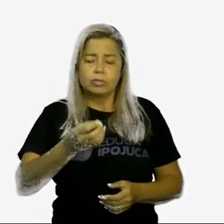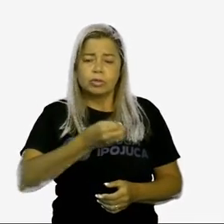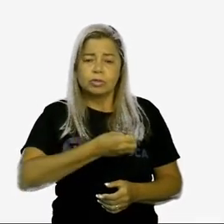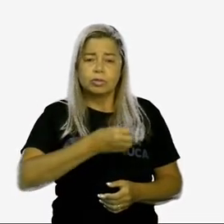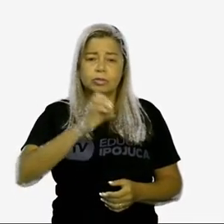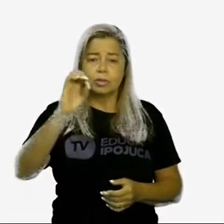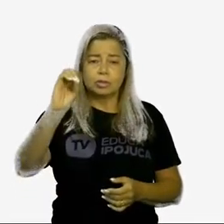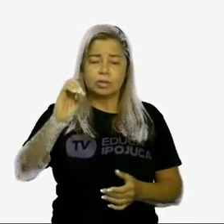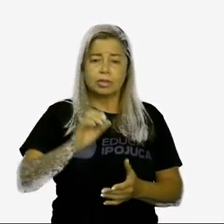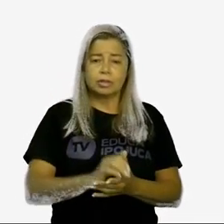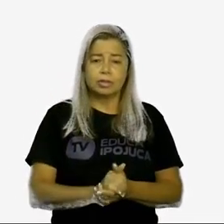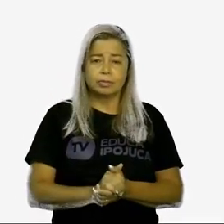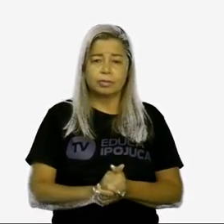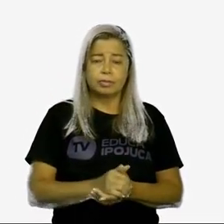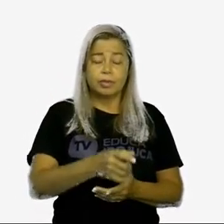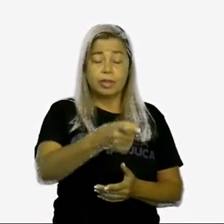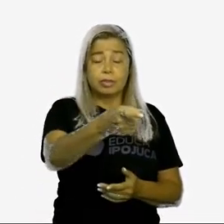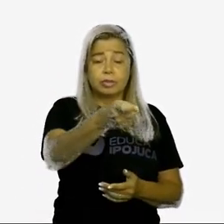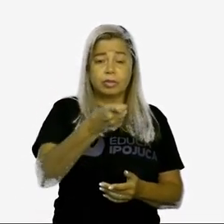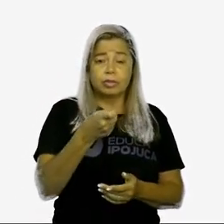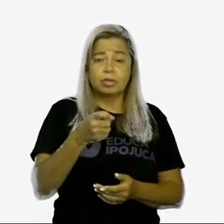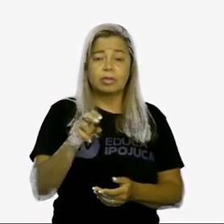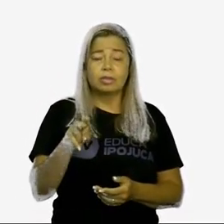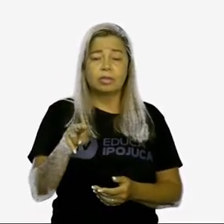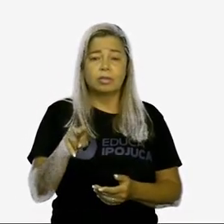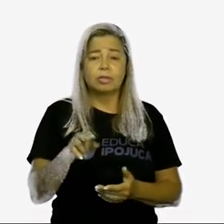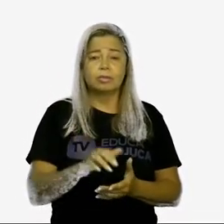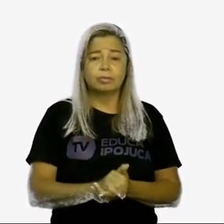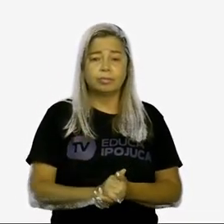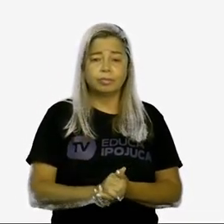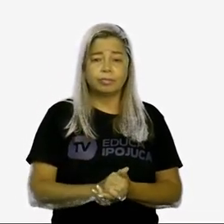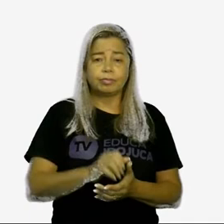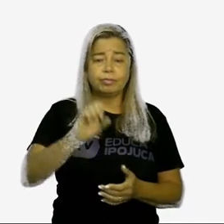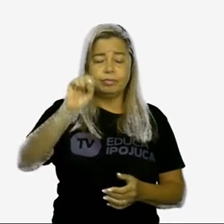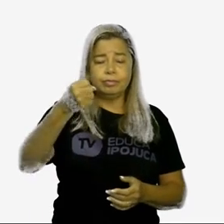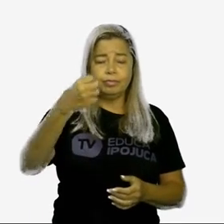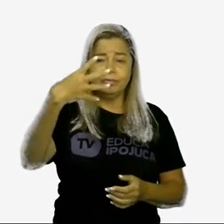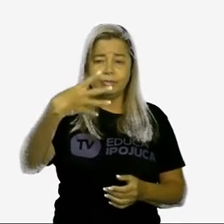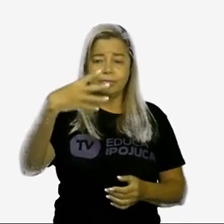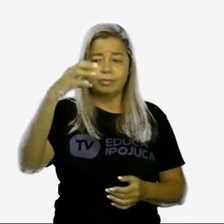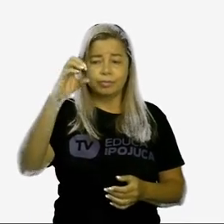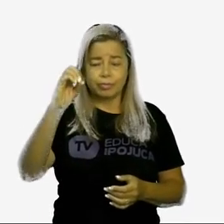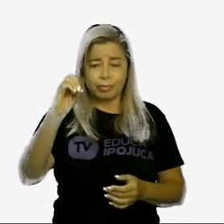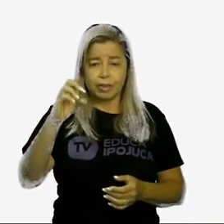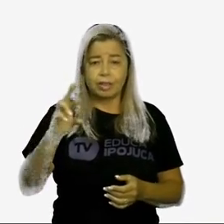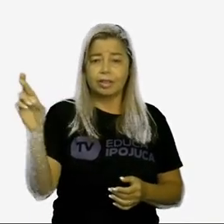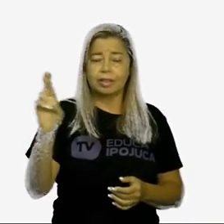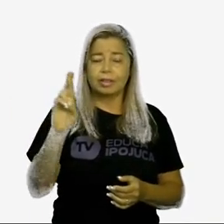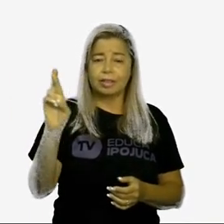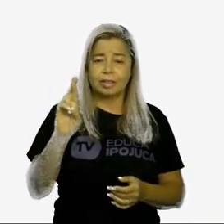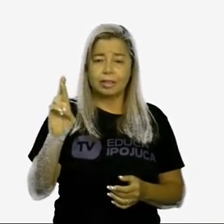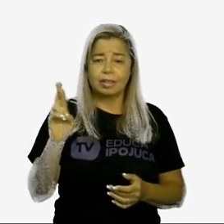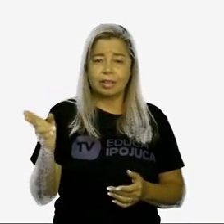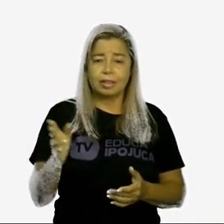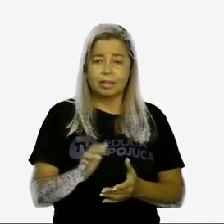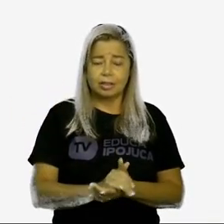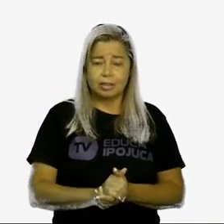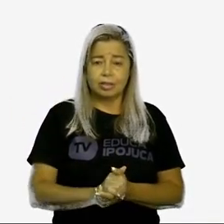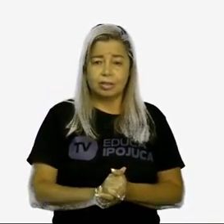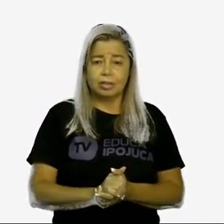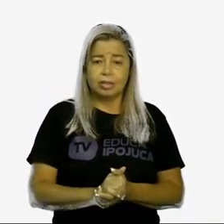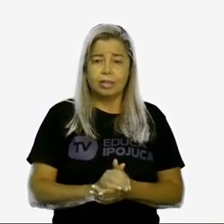X é igual a R$ 840,00. Mas o que